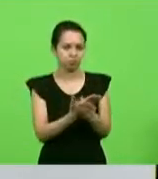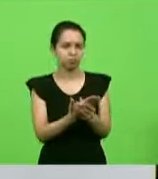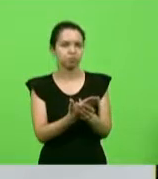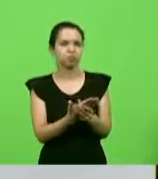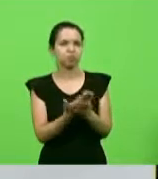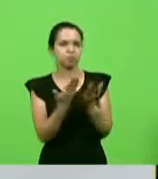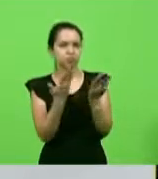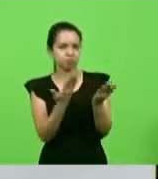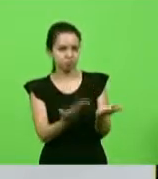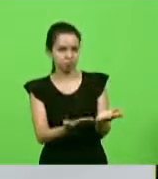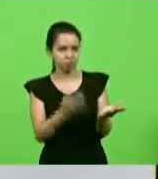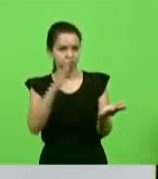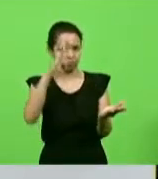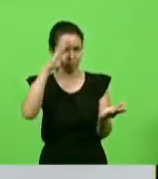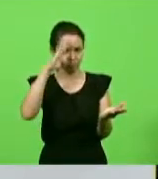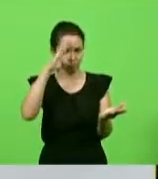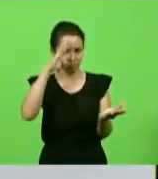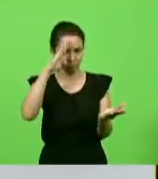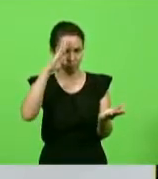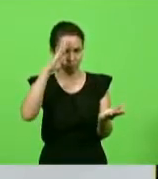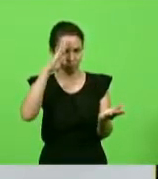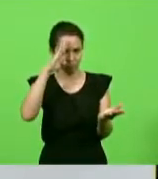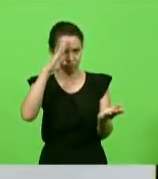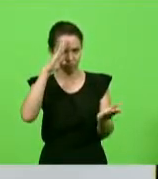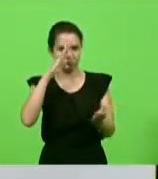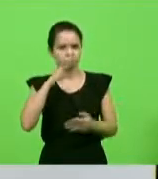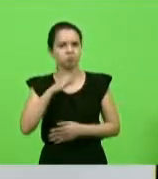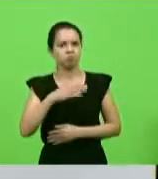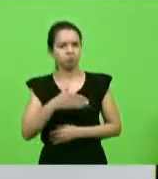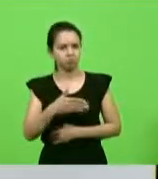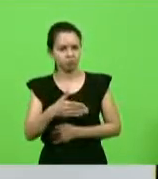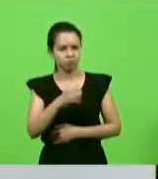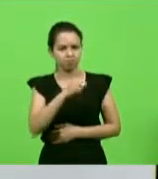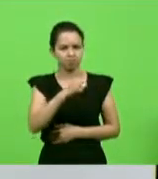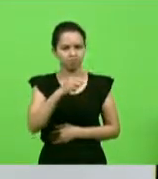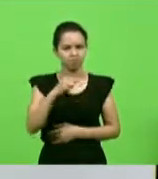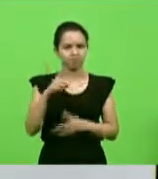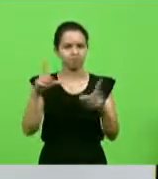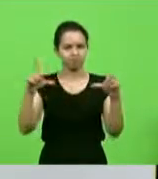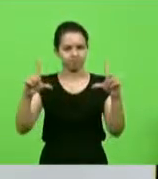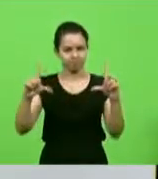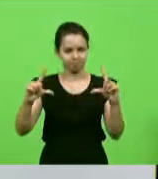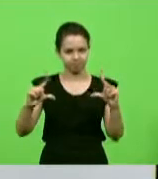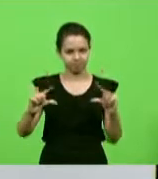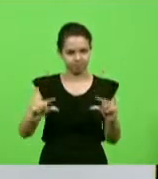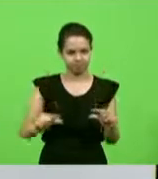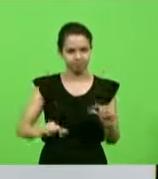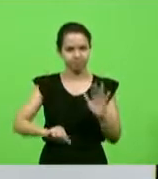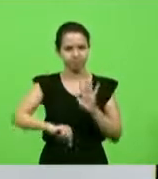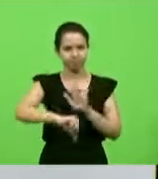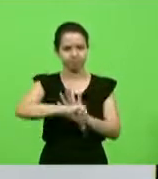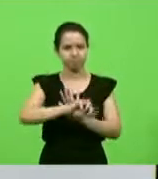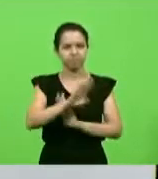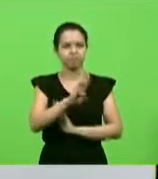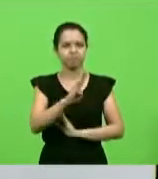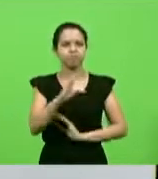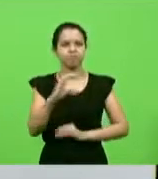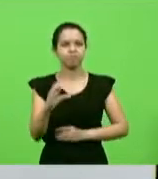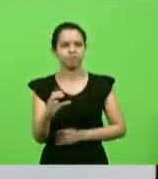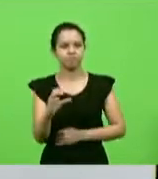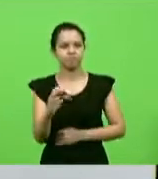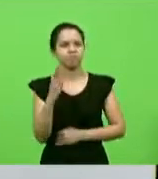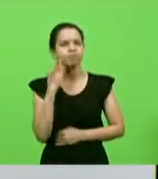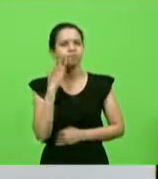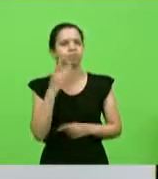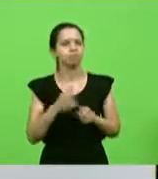um comandante caveira que está fazendo diminuir os números de criminalidade de Balneário Camboriú? Porque ele recebeu